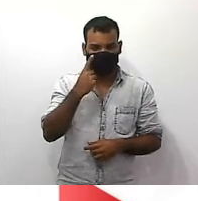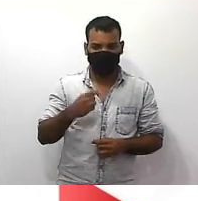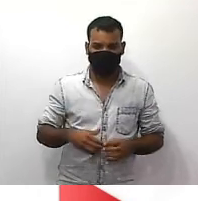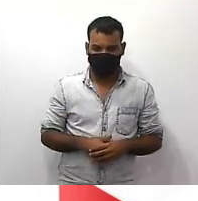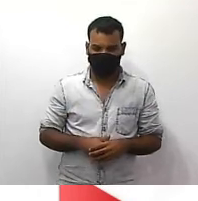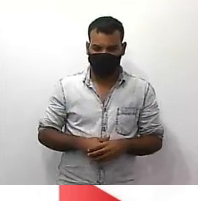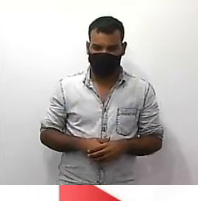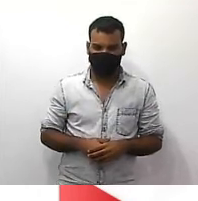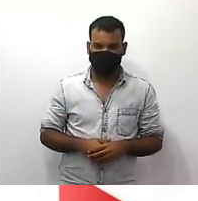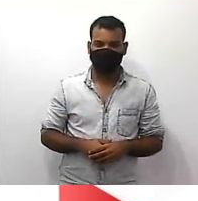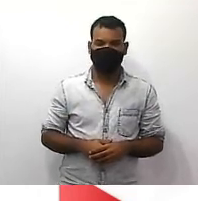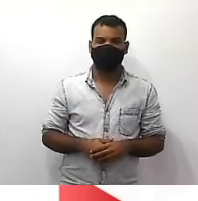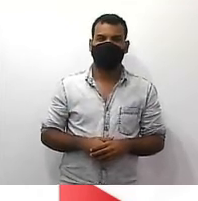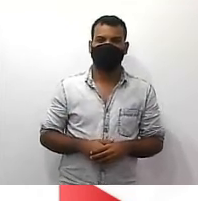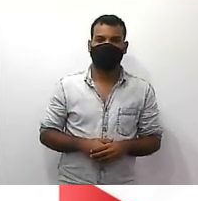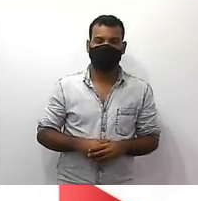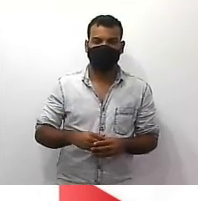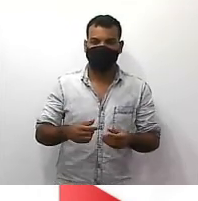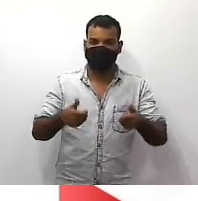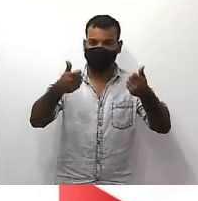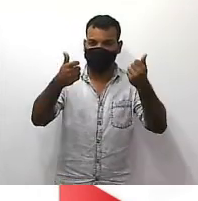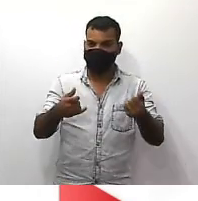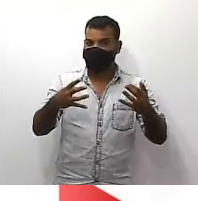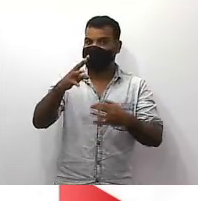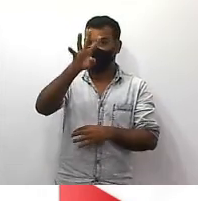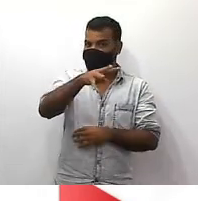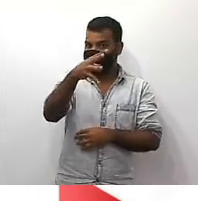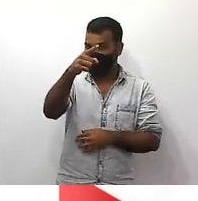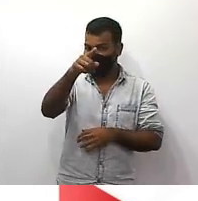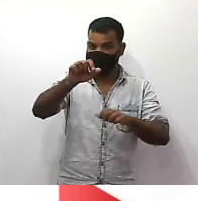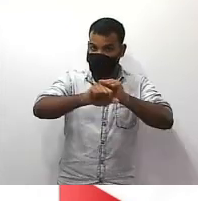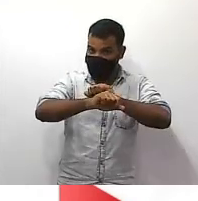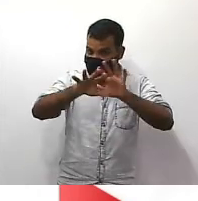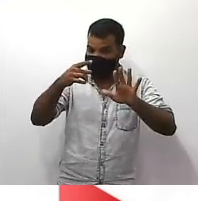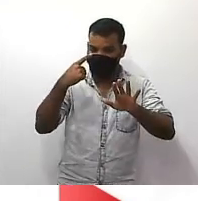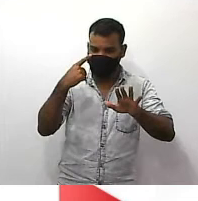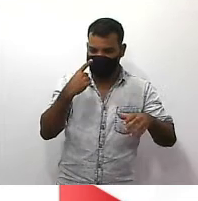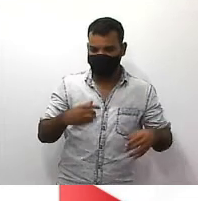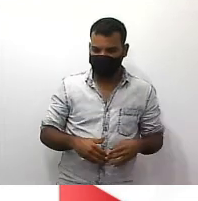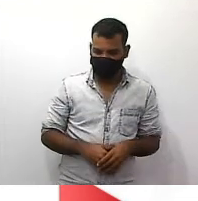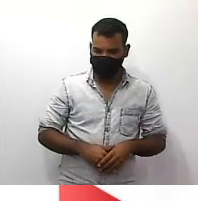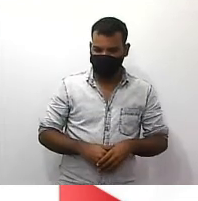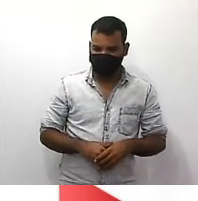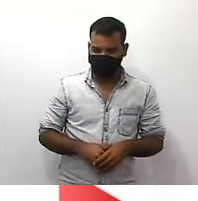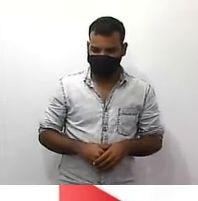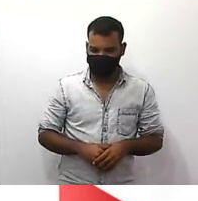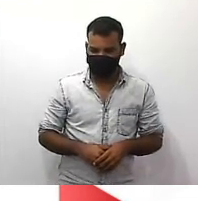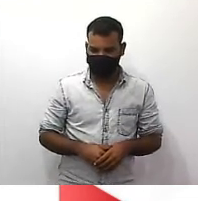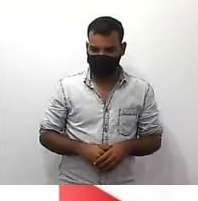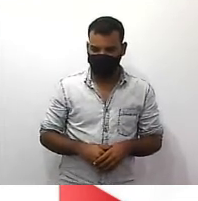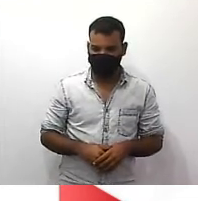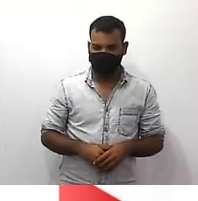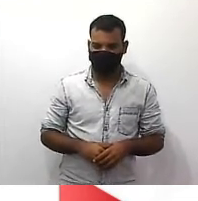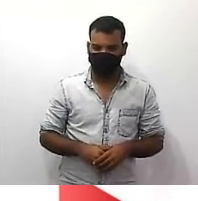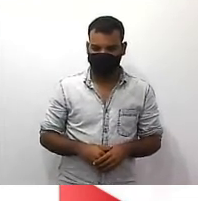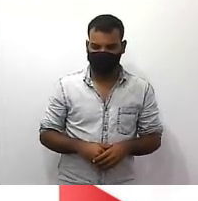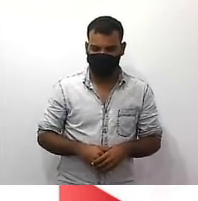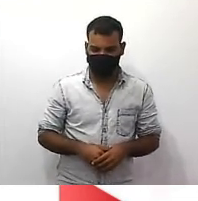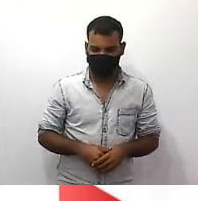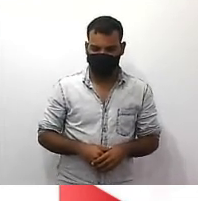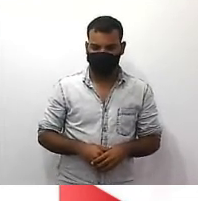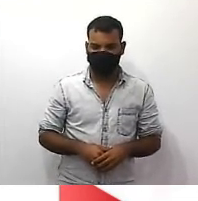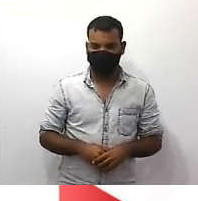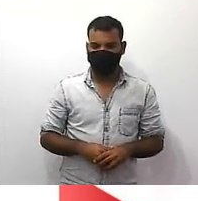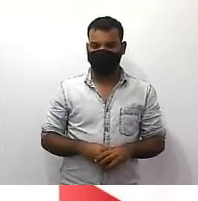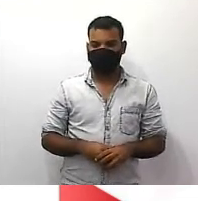tabelinha para montar esclarecer para vocês vão para a solução preste atenção comigo ó distância no